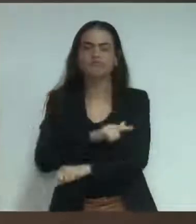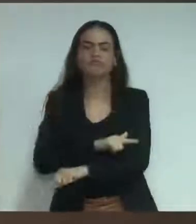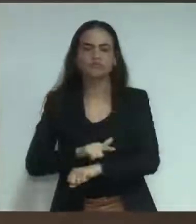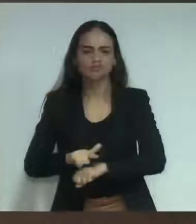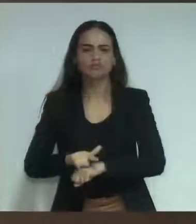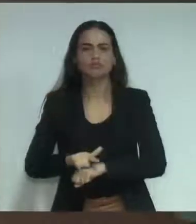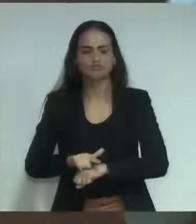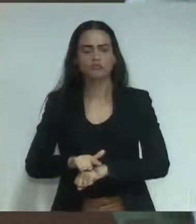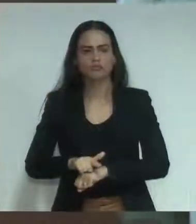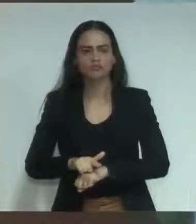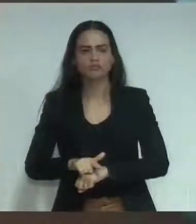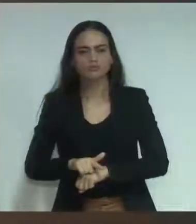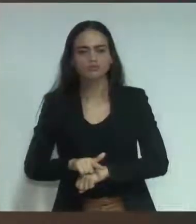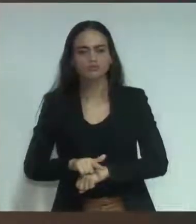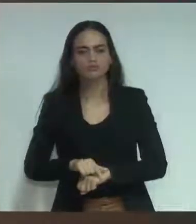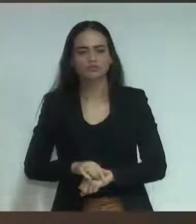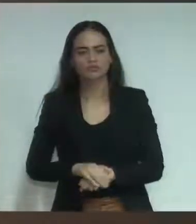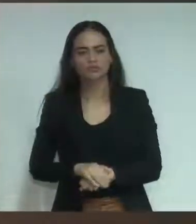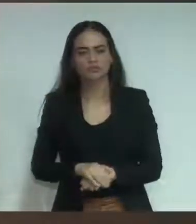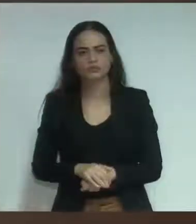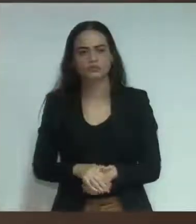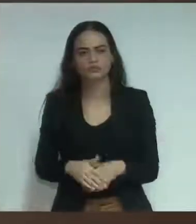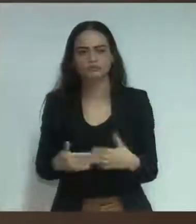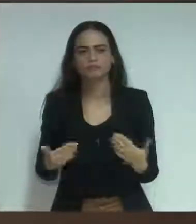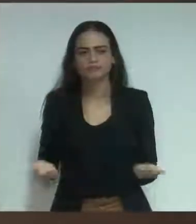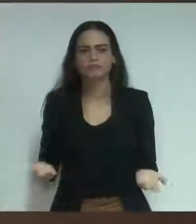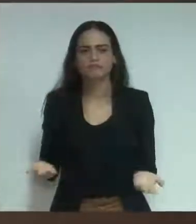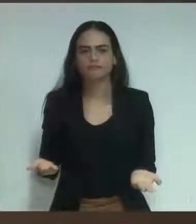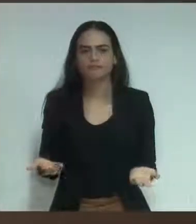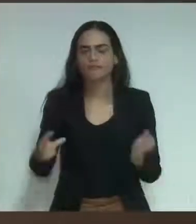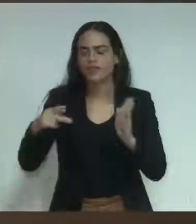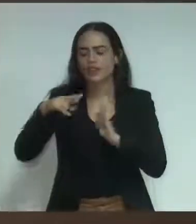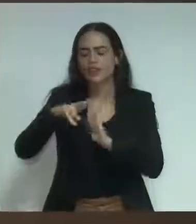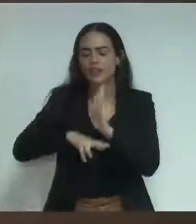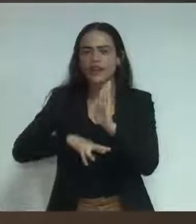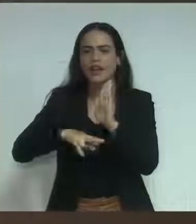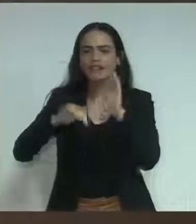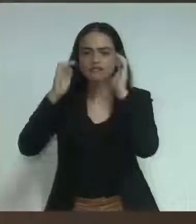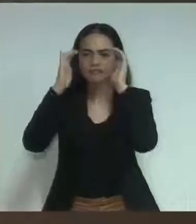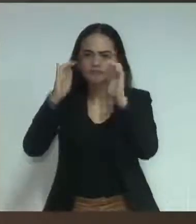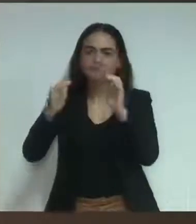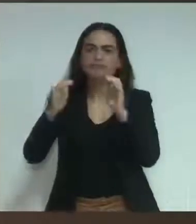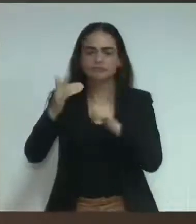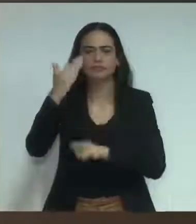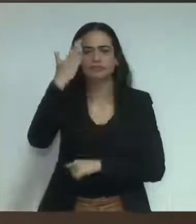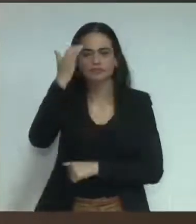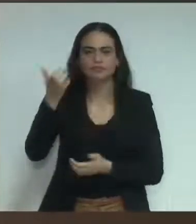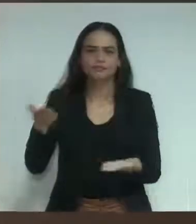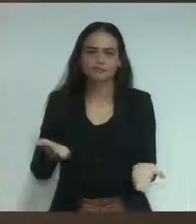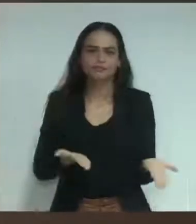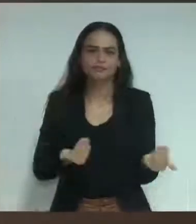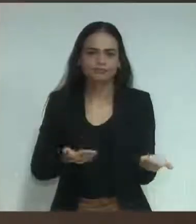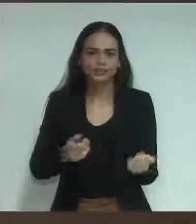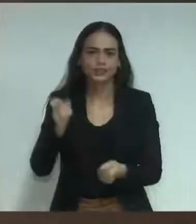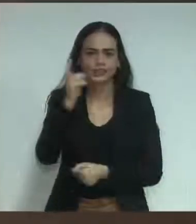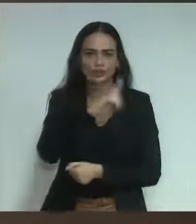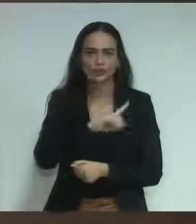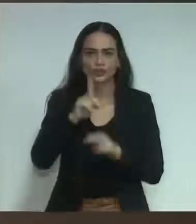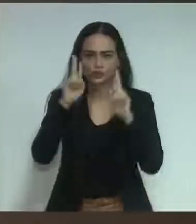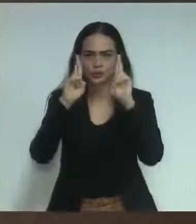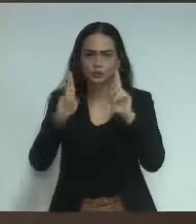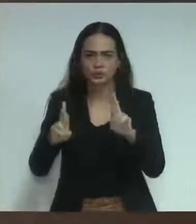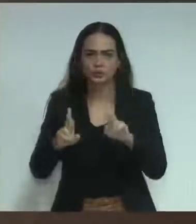seguir normas, seguir regras. E o escoteiro trabalha muito em cima disso, eu acho que